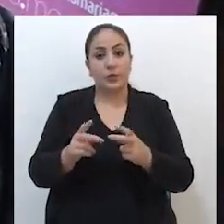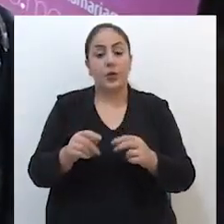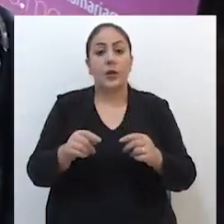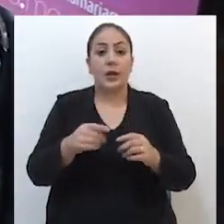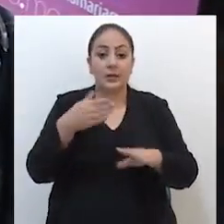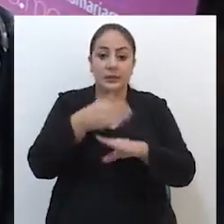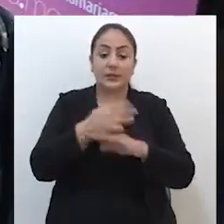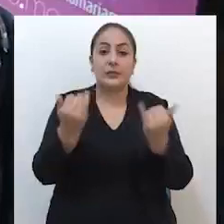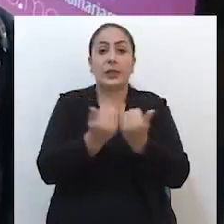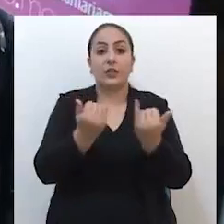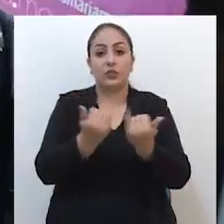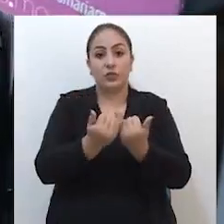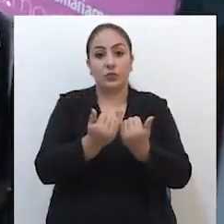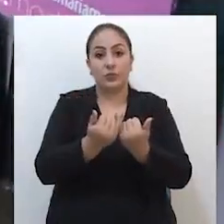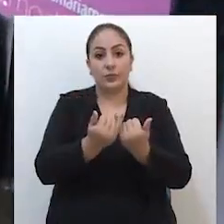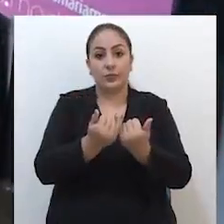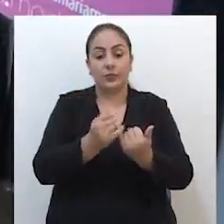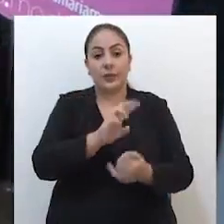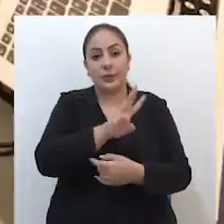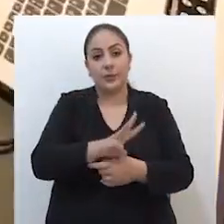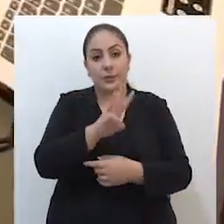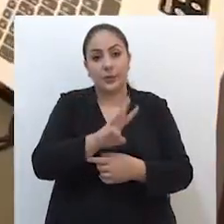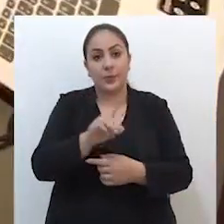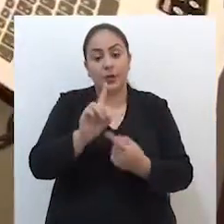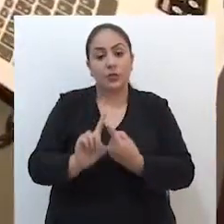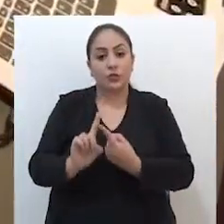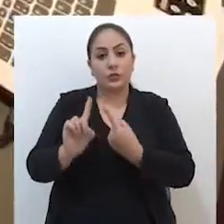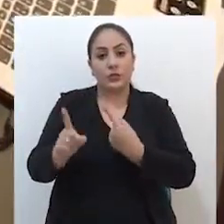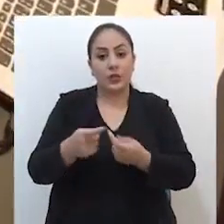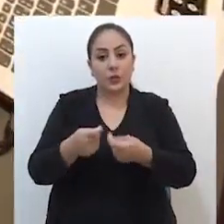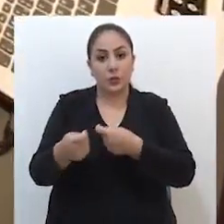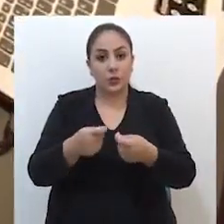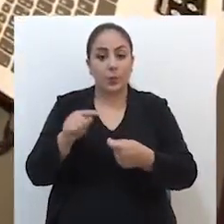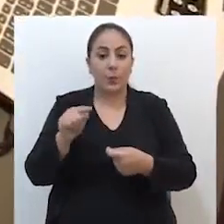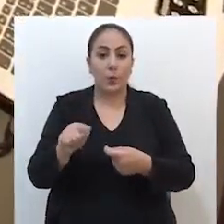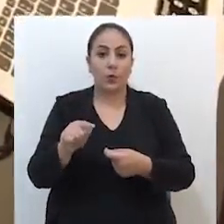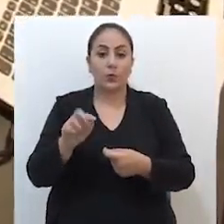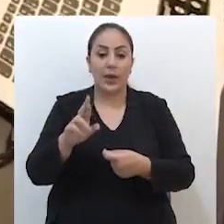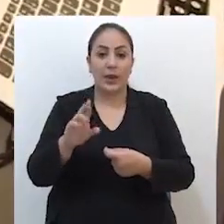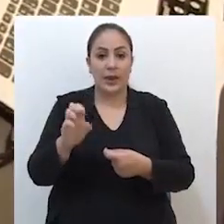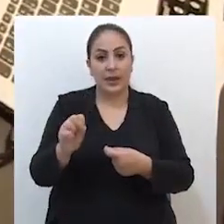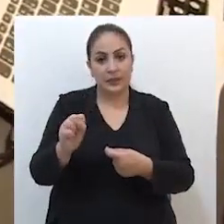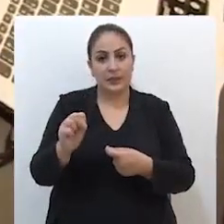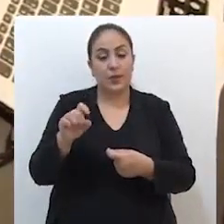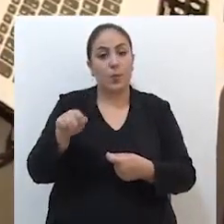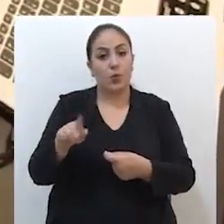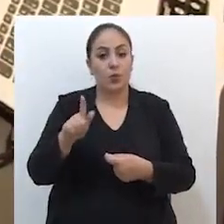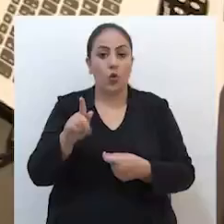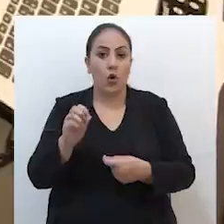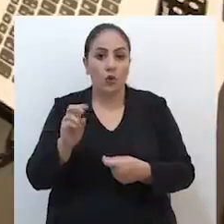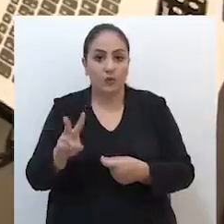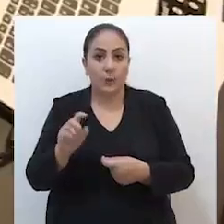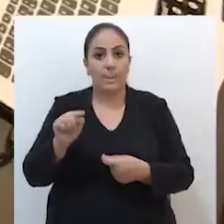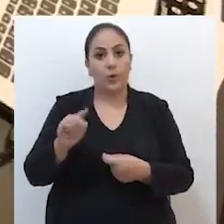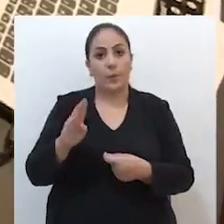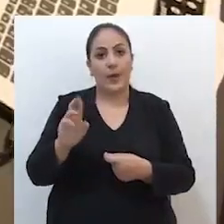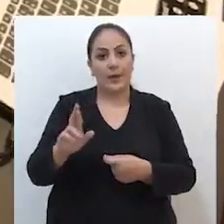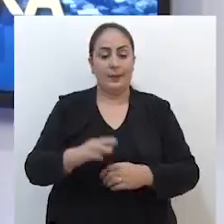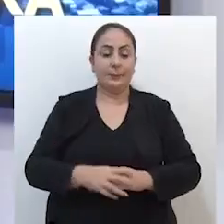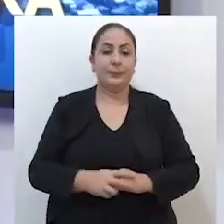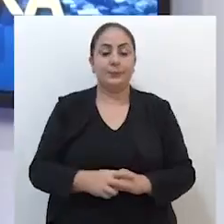comércio de rua, acesse o site www.distanciamentocontrolado.rs.gov